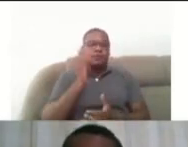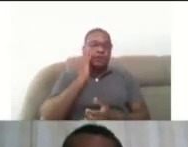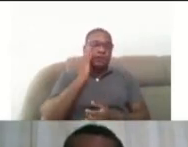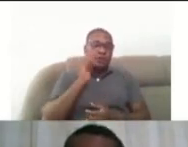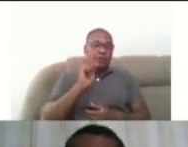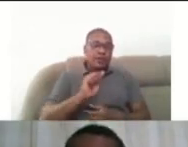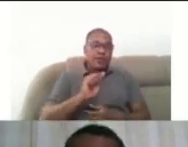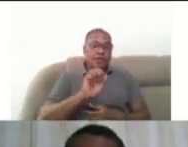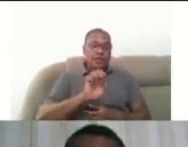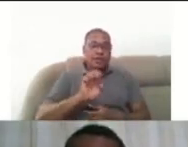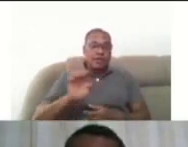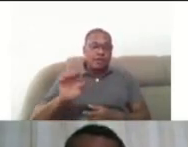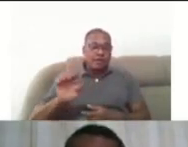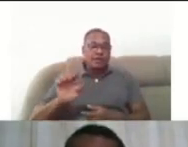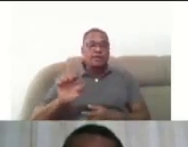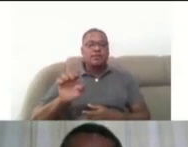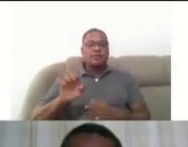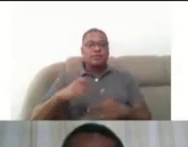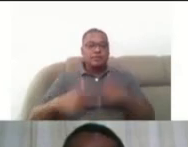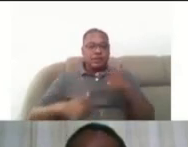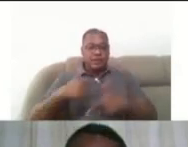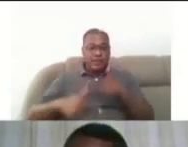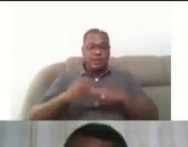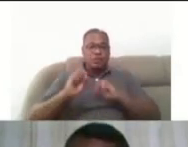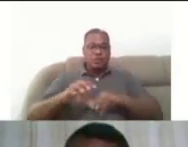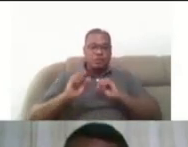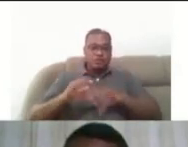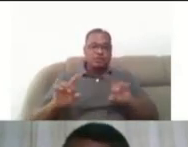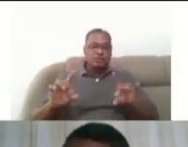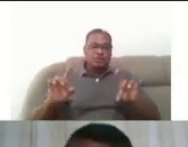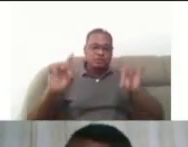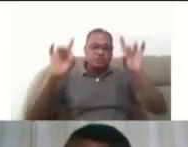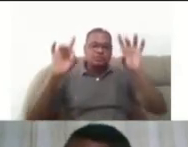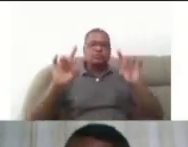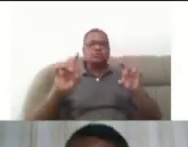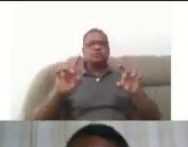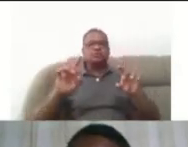educação especial é a transversalidade,